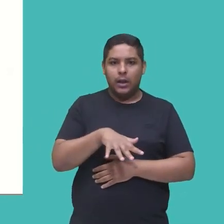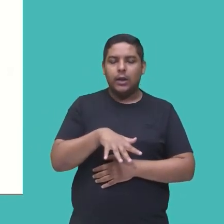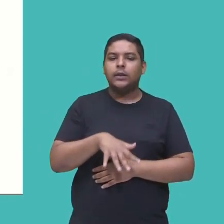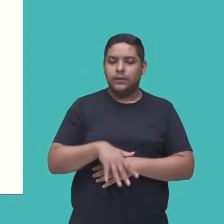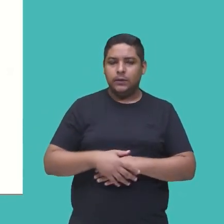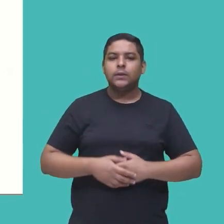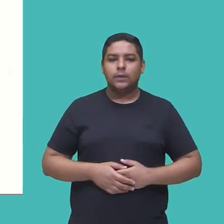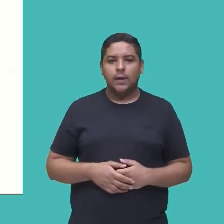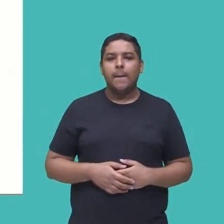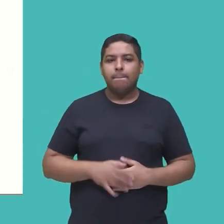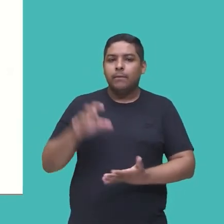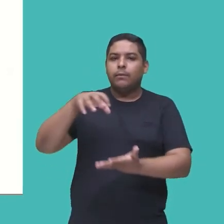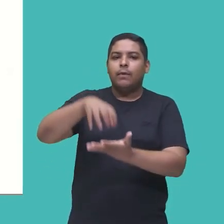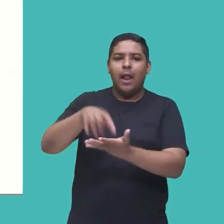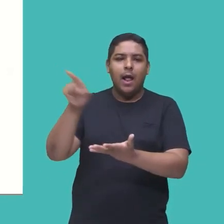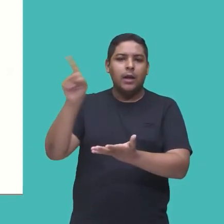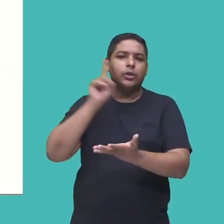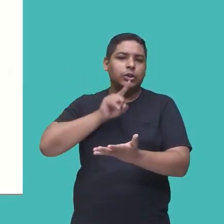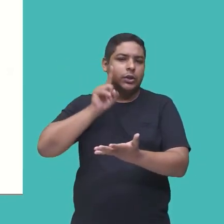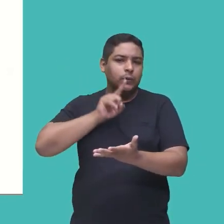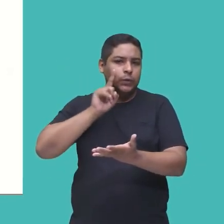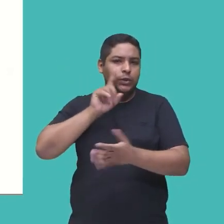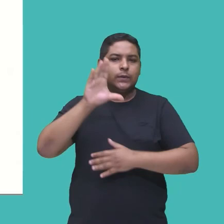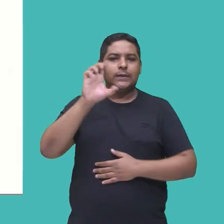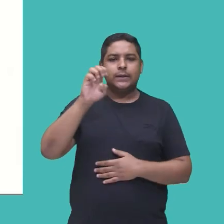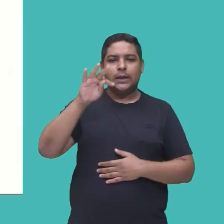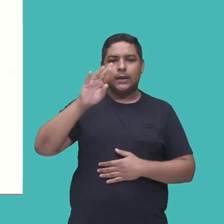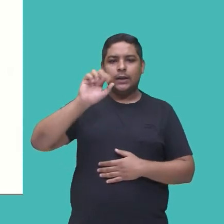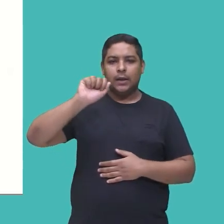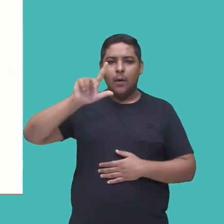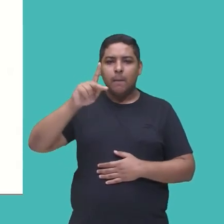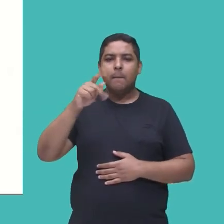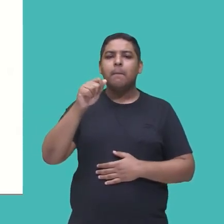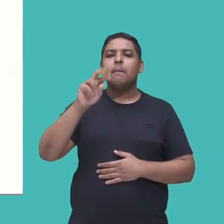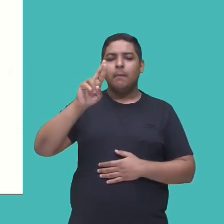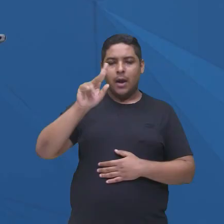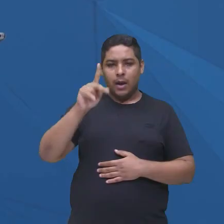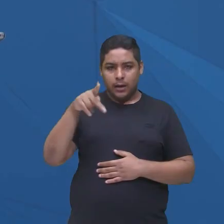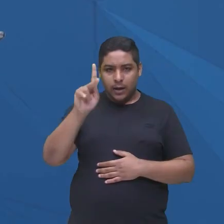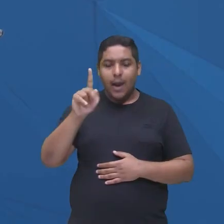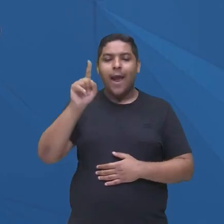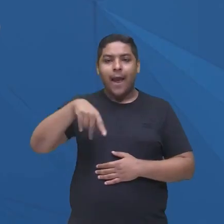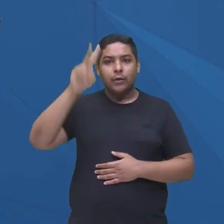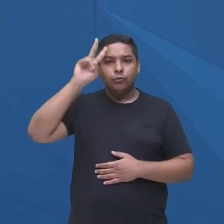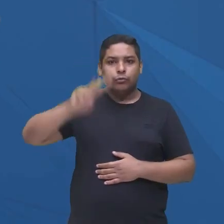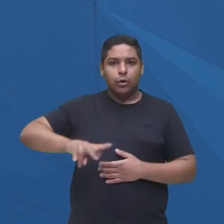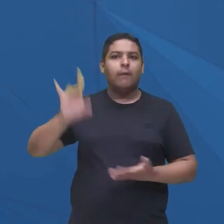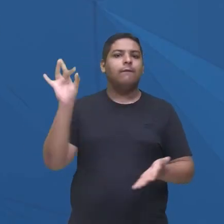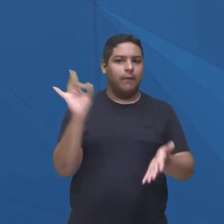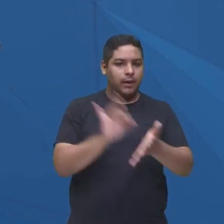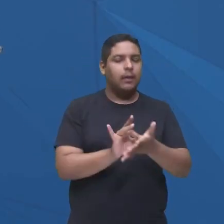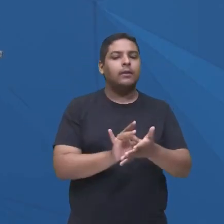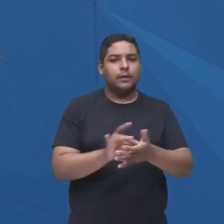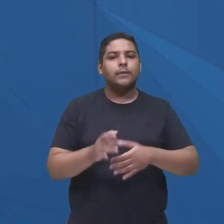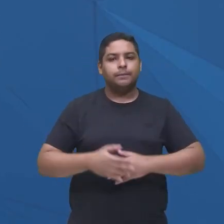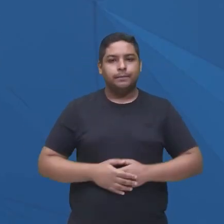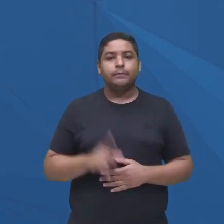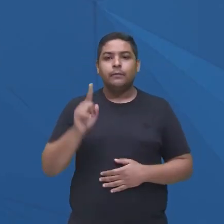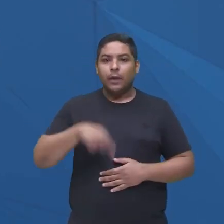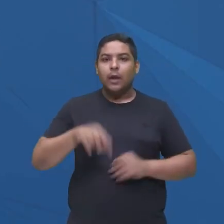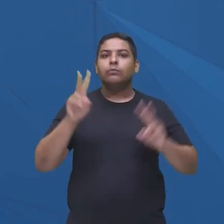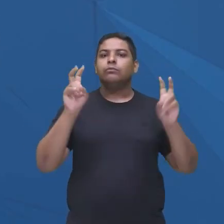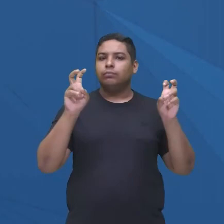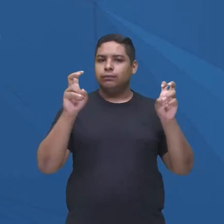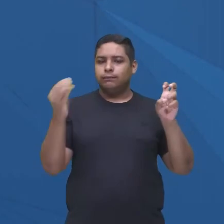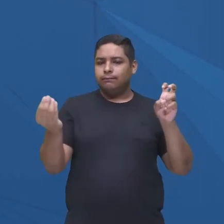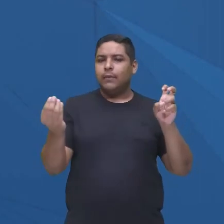Central Park, é baseado em fatos reais, e aí conta um pouco do drama deles, que tiveram que se intitular como culpados,